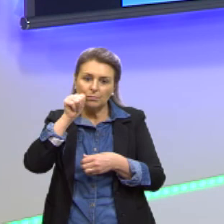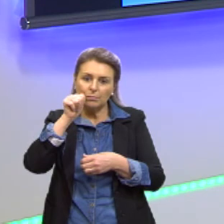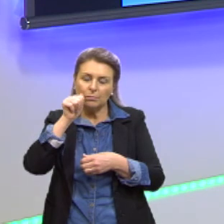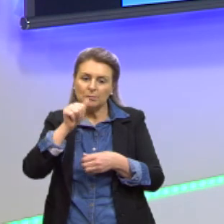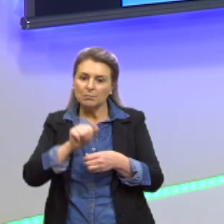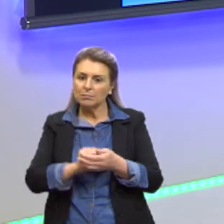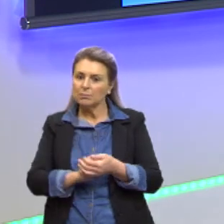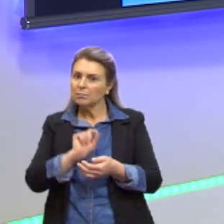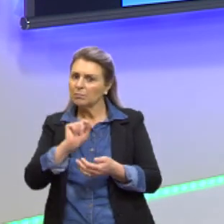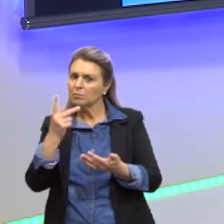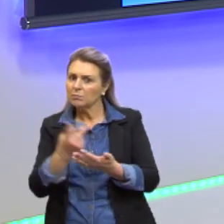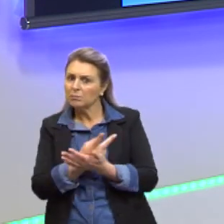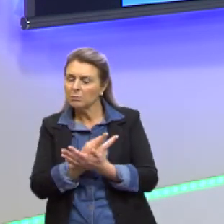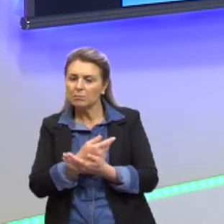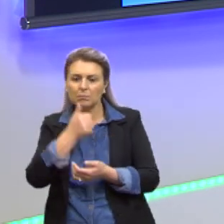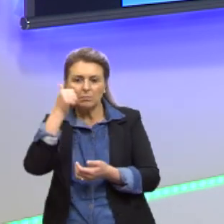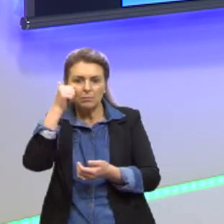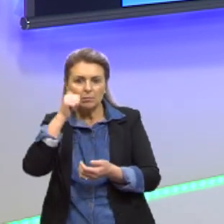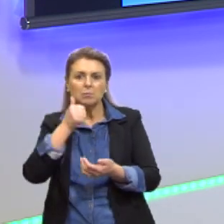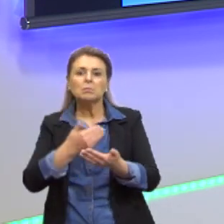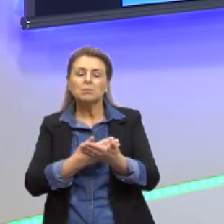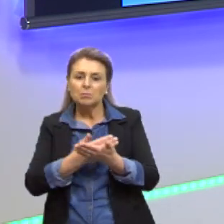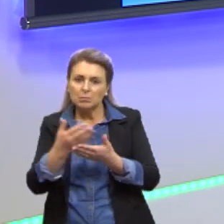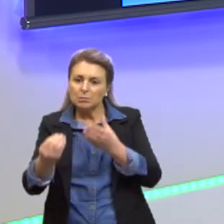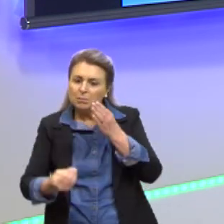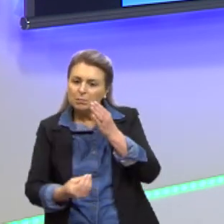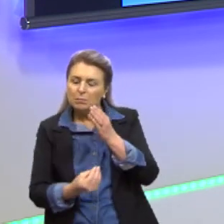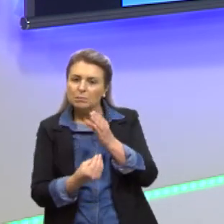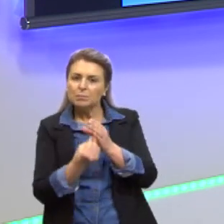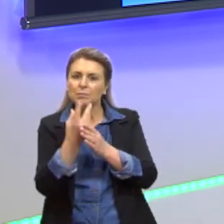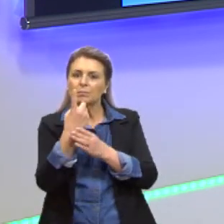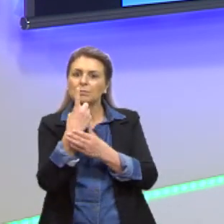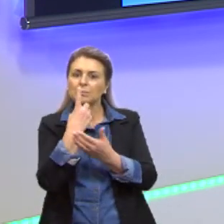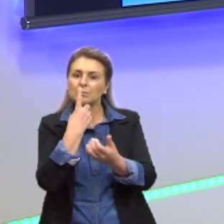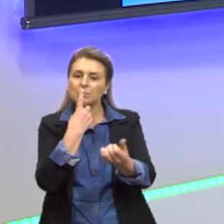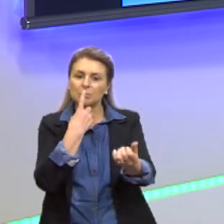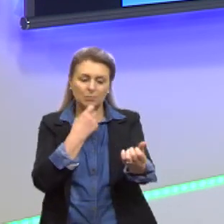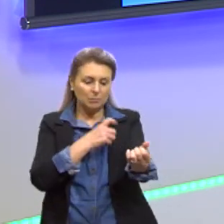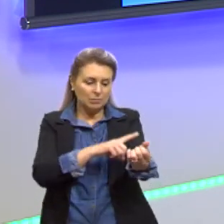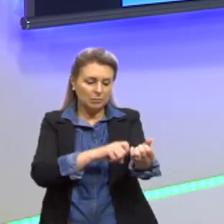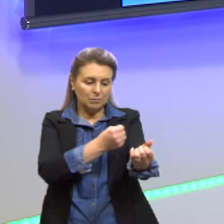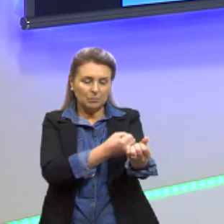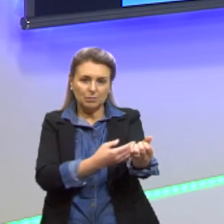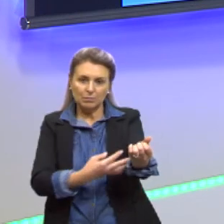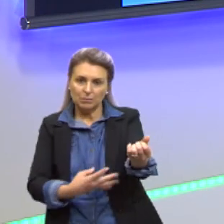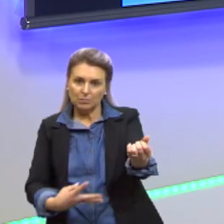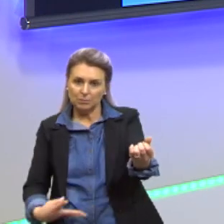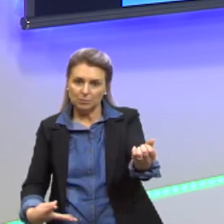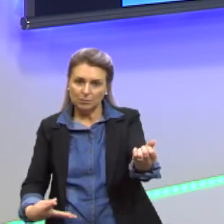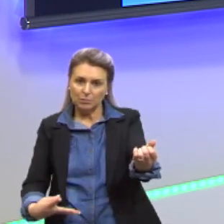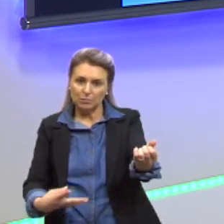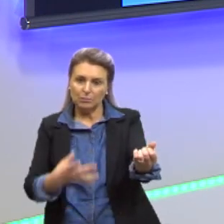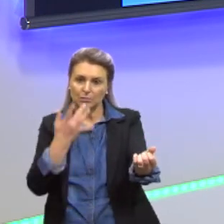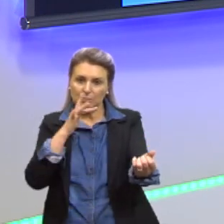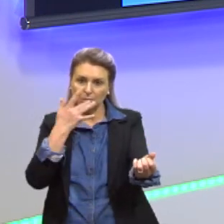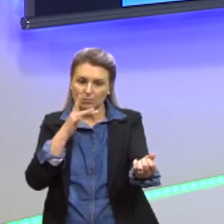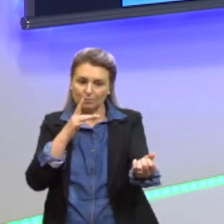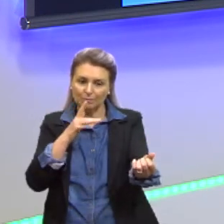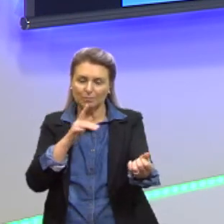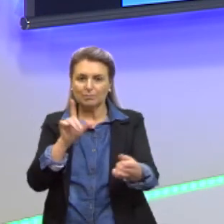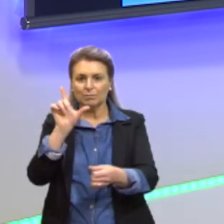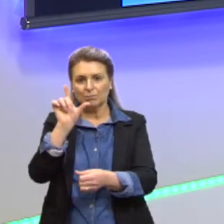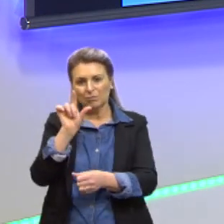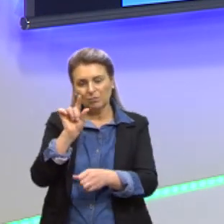passou a produzir, sim, os glóbulos brancos, mas esse resultado foi temporário, né? Ela não conseguiu